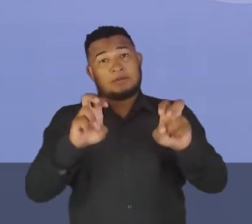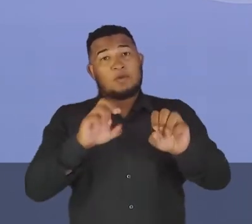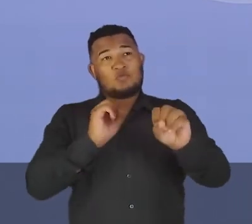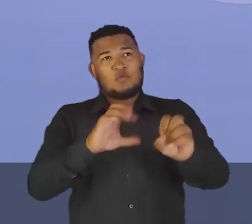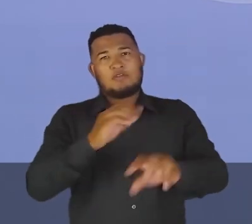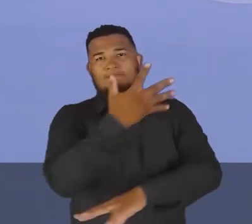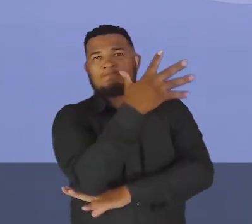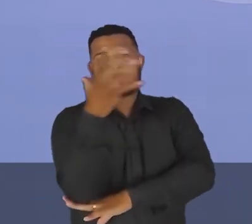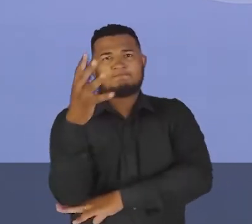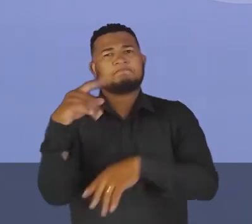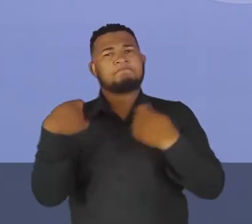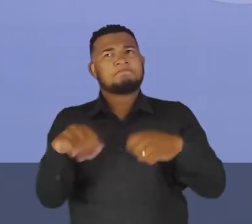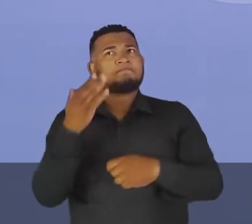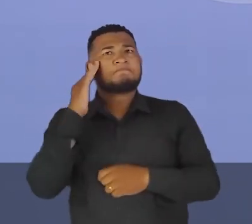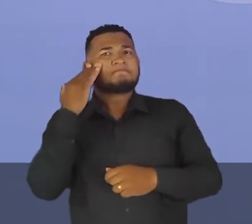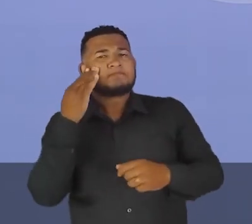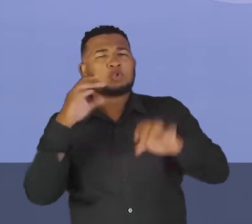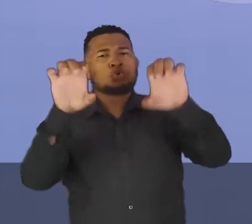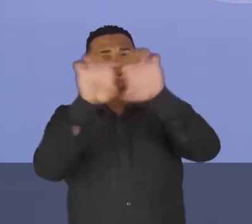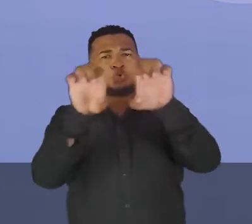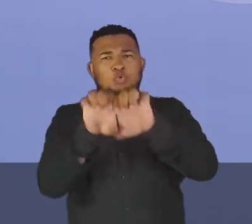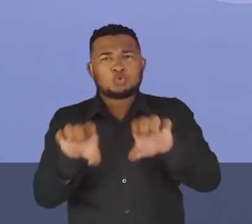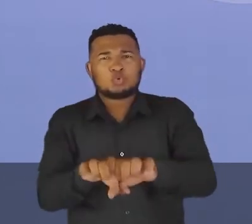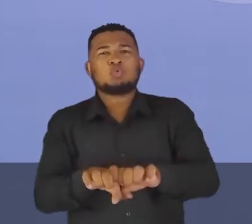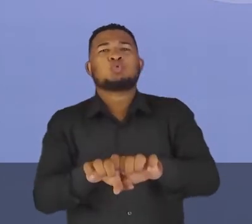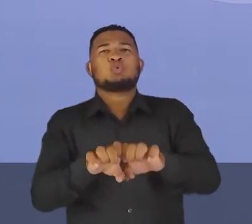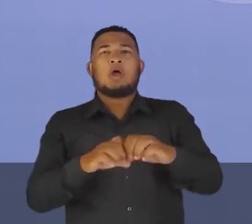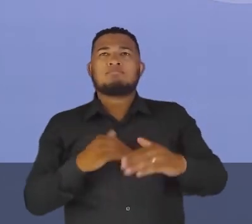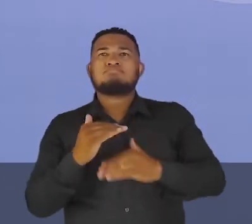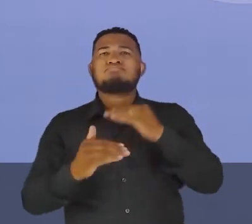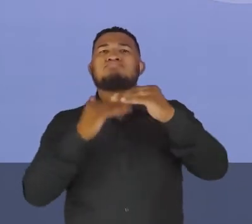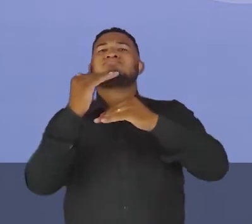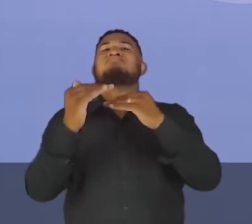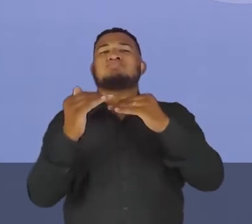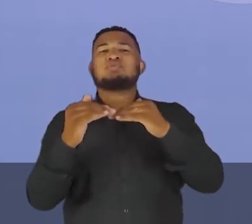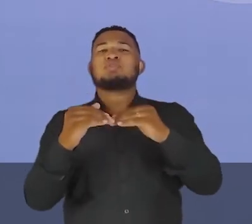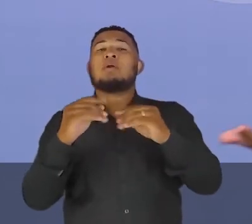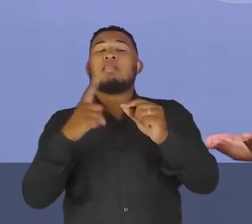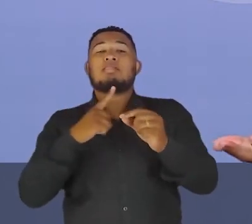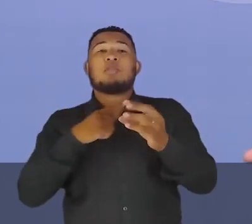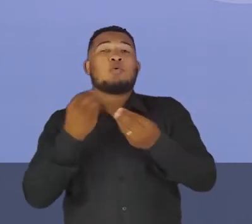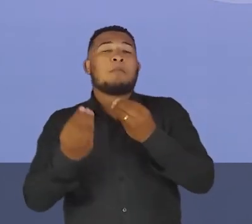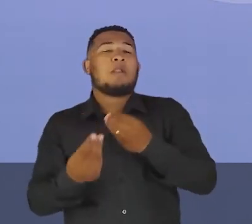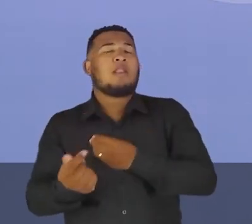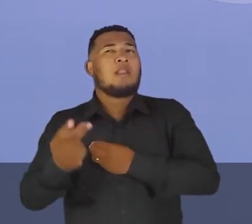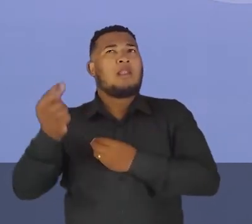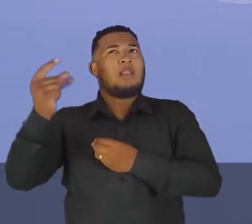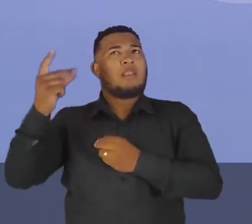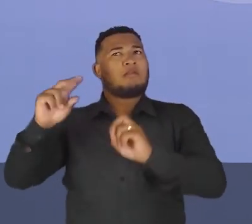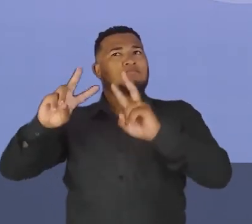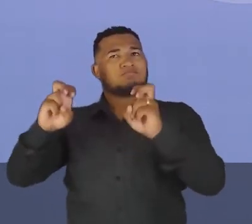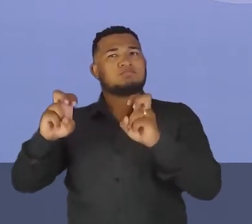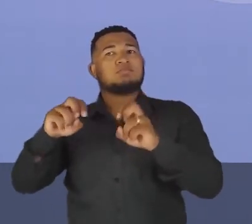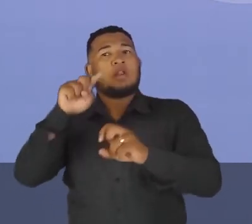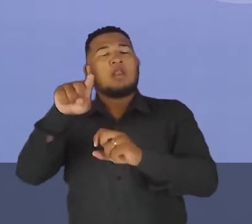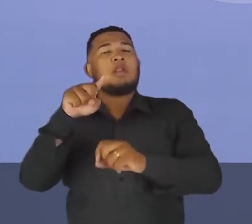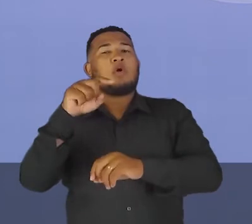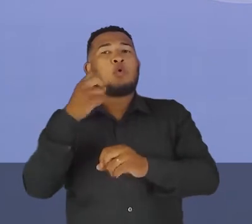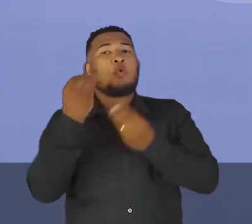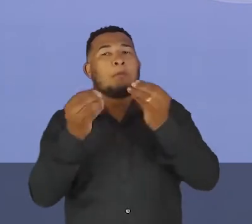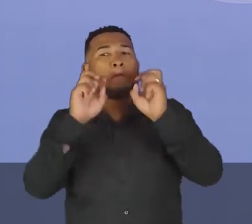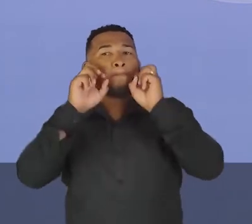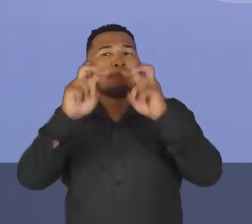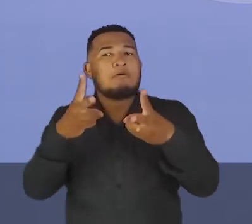toda a estrutura, construção social que foi feita, né? Por nós, né? Em relação ao meio ambiente, tá?